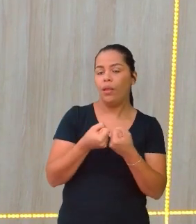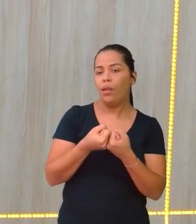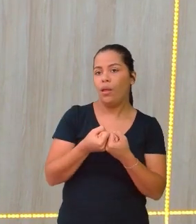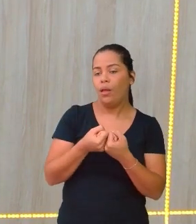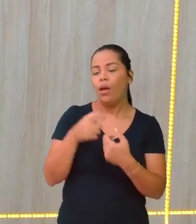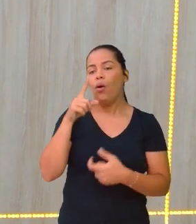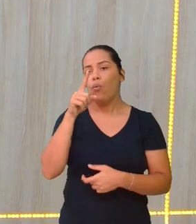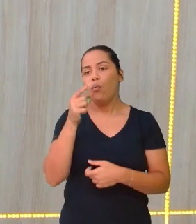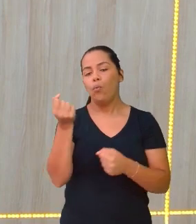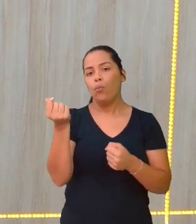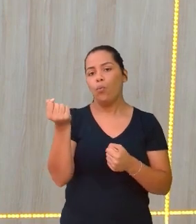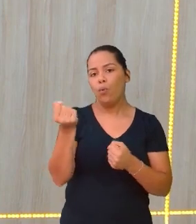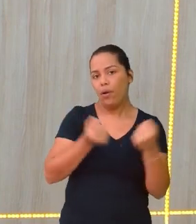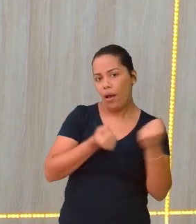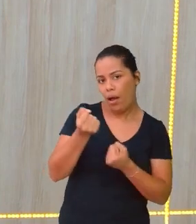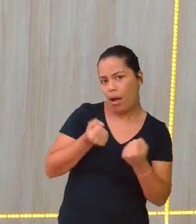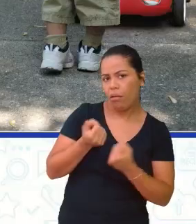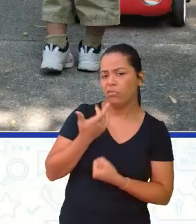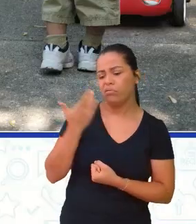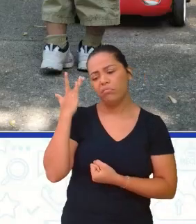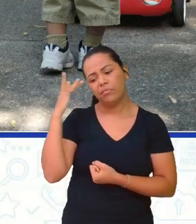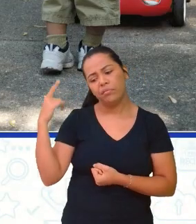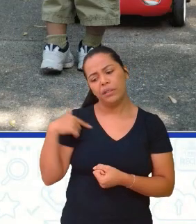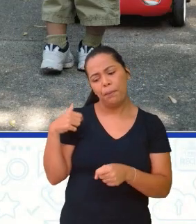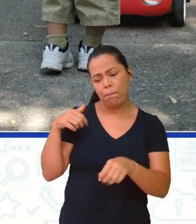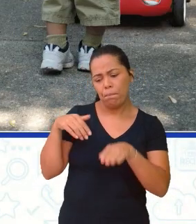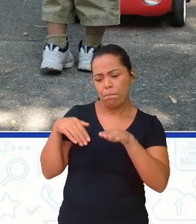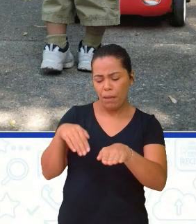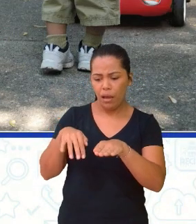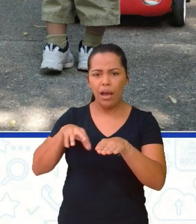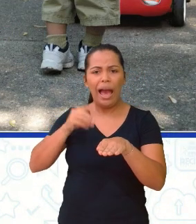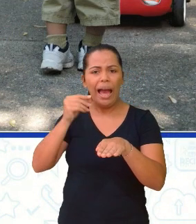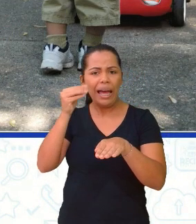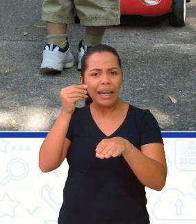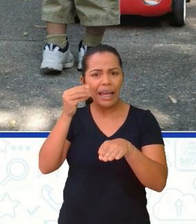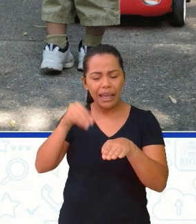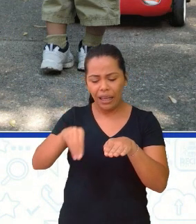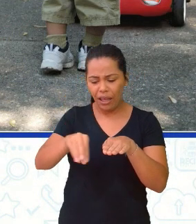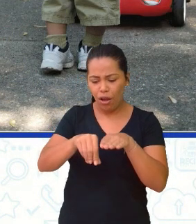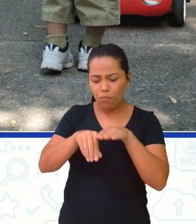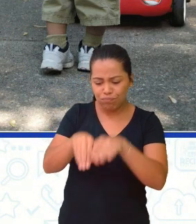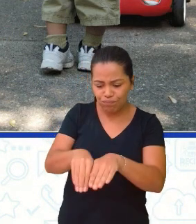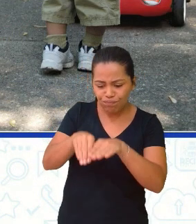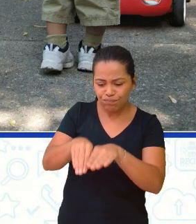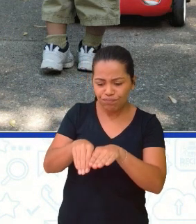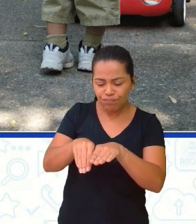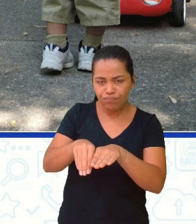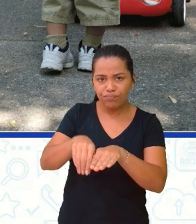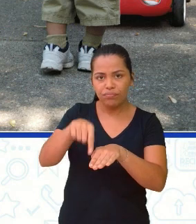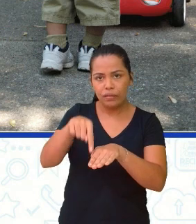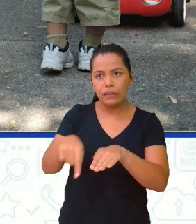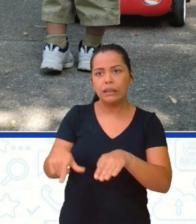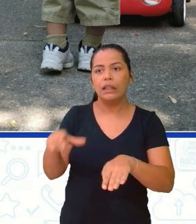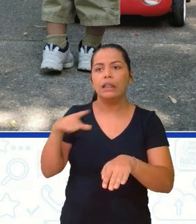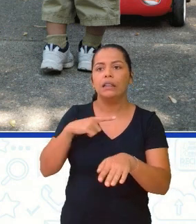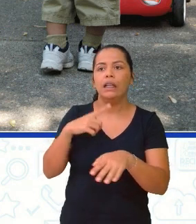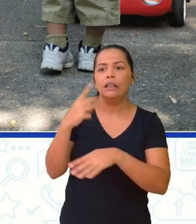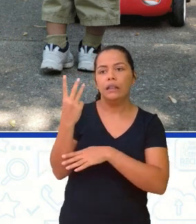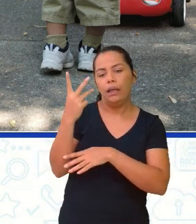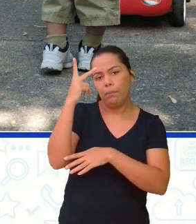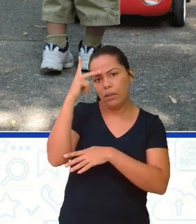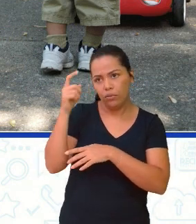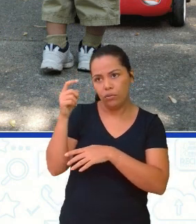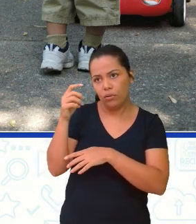atolado aí na areia, e aí a gente tem algumas pessoas que estão colocando uma força imensa para